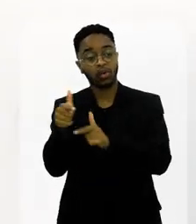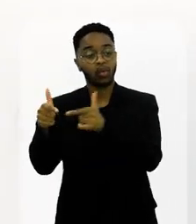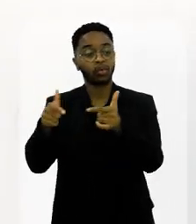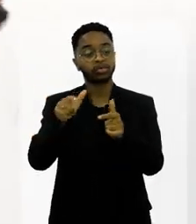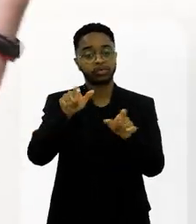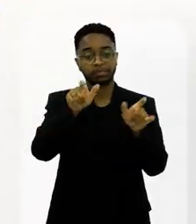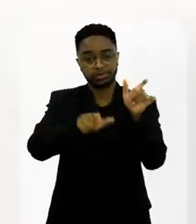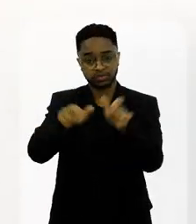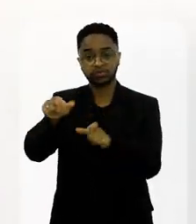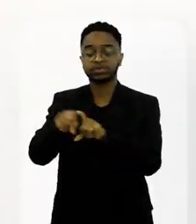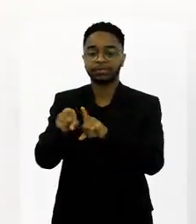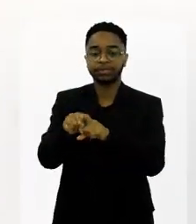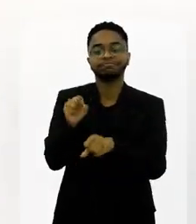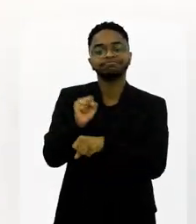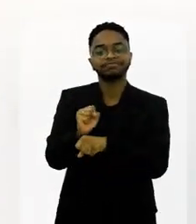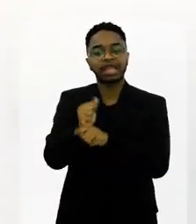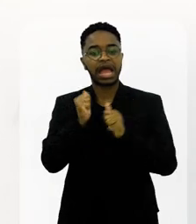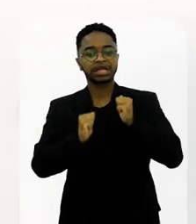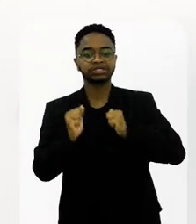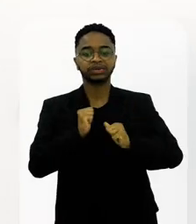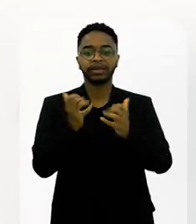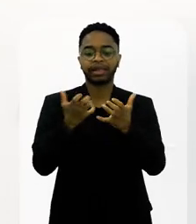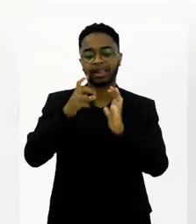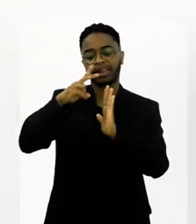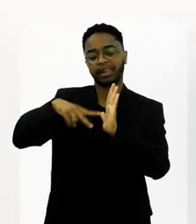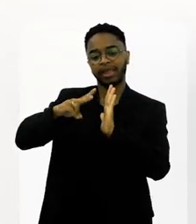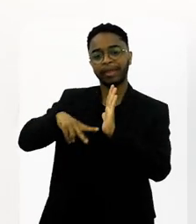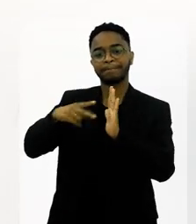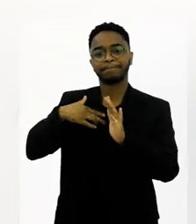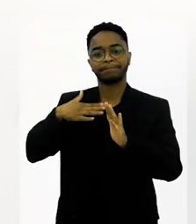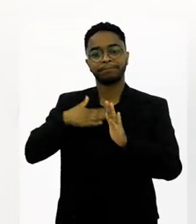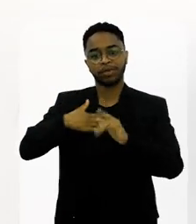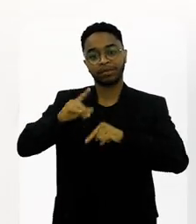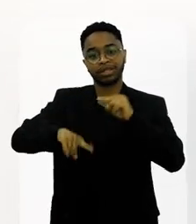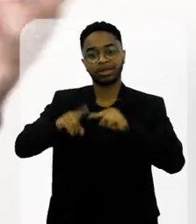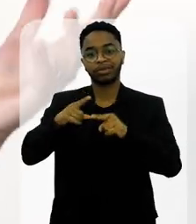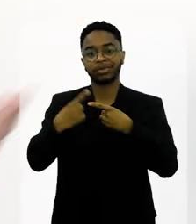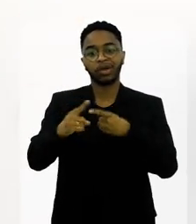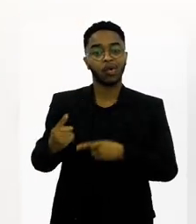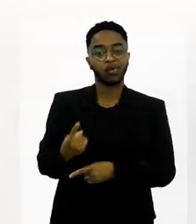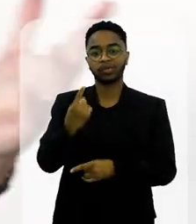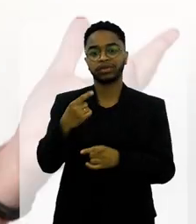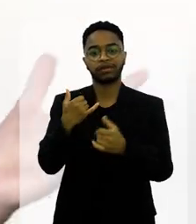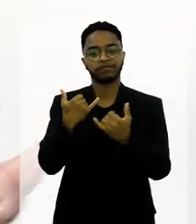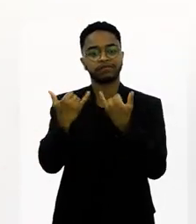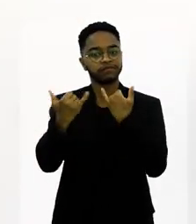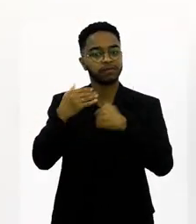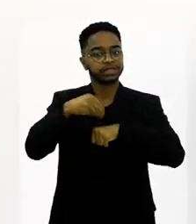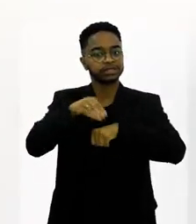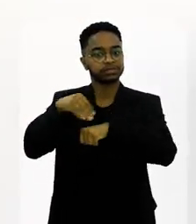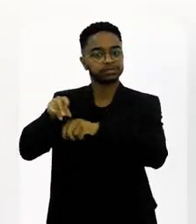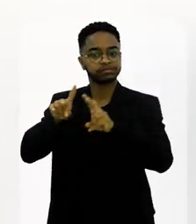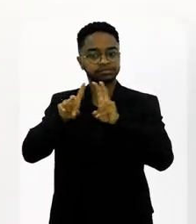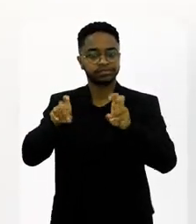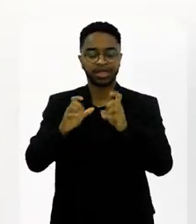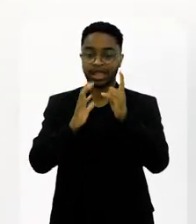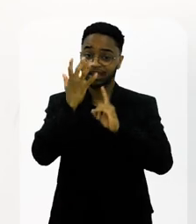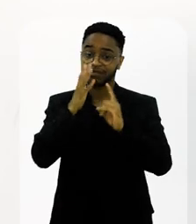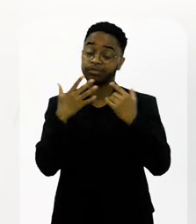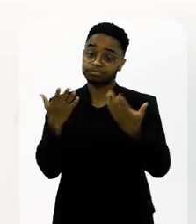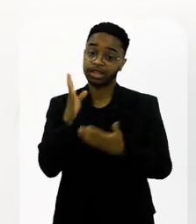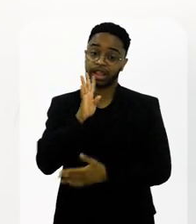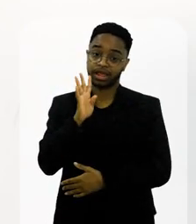que, em algum lugar, também tinham outros leitores que esperavam a minha coluna para ter as únicas notícias da época sobre carnaval.